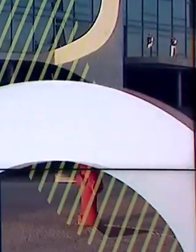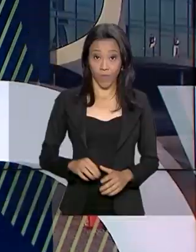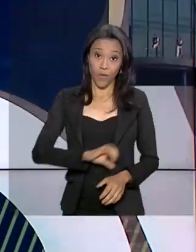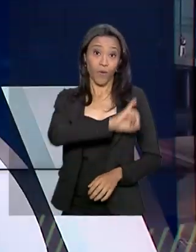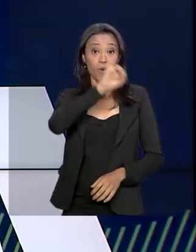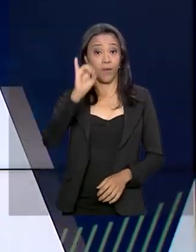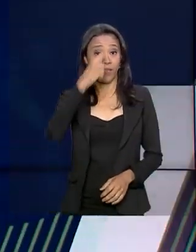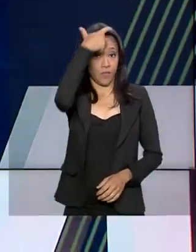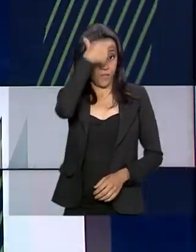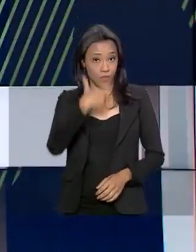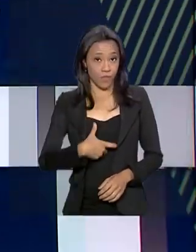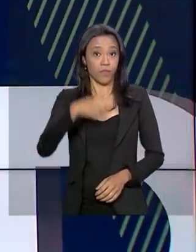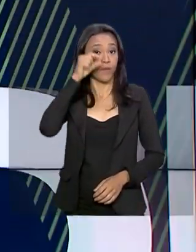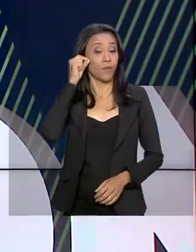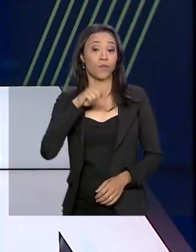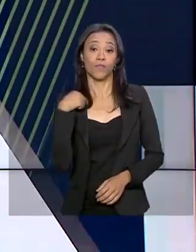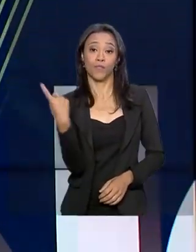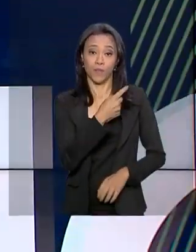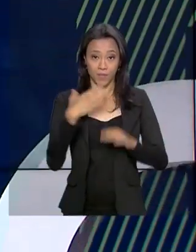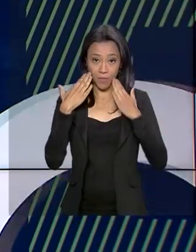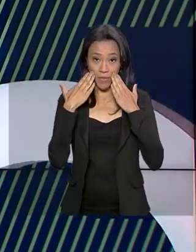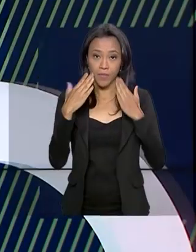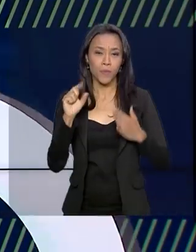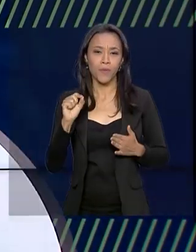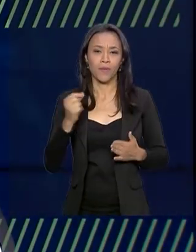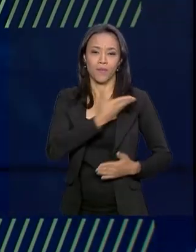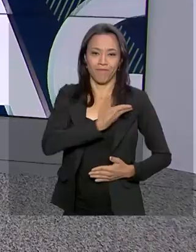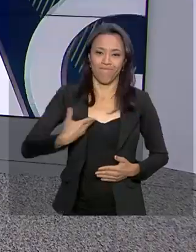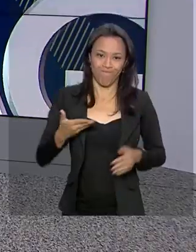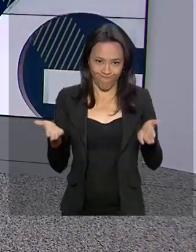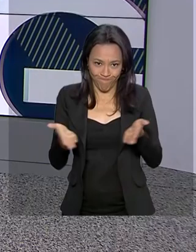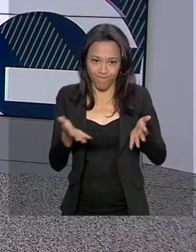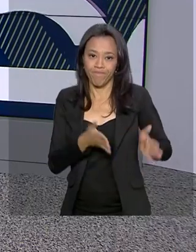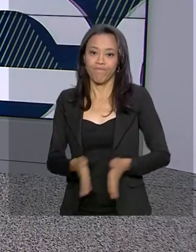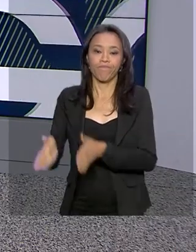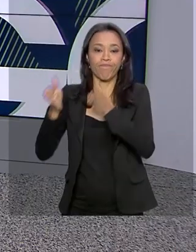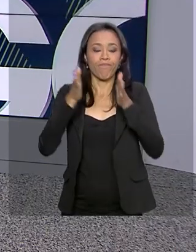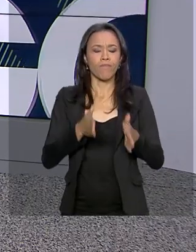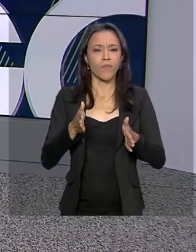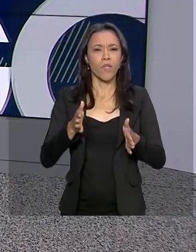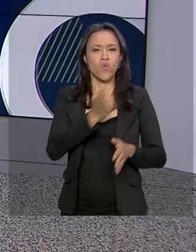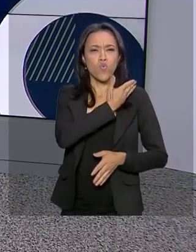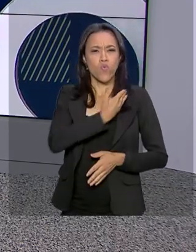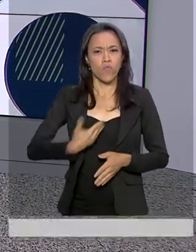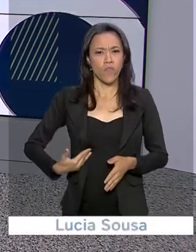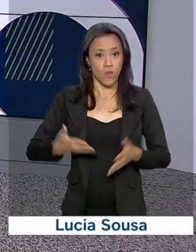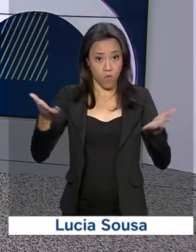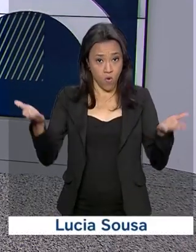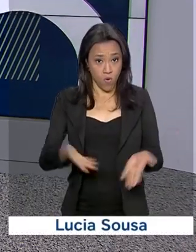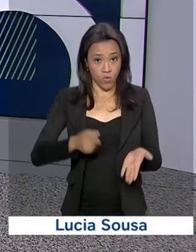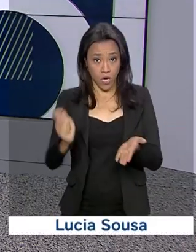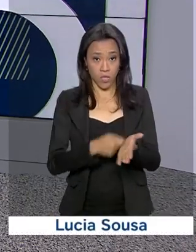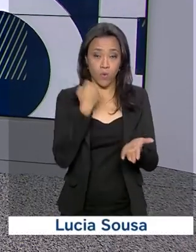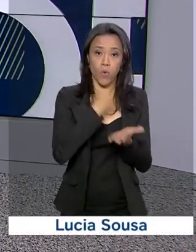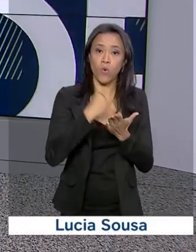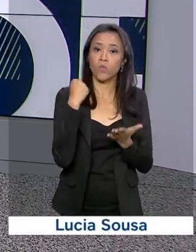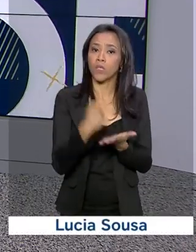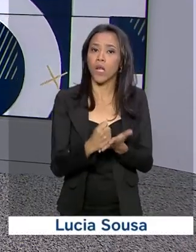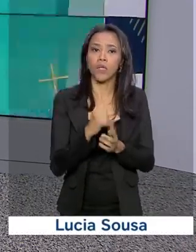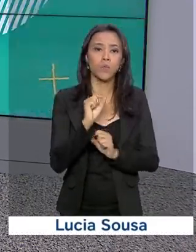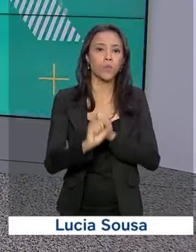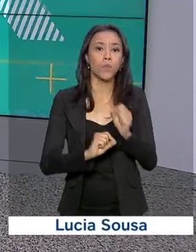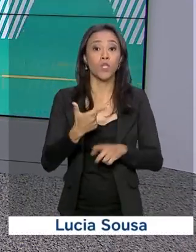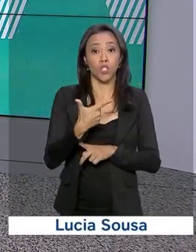Olá, eu sou o Roberto Camargo e estamos no ar com o Governo Agora. O Governo assinou hoje os contratos de concessão de